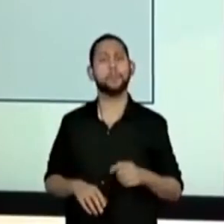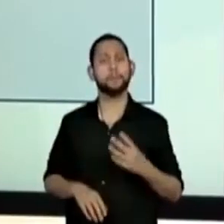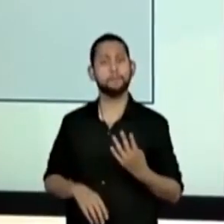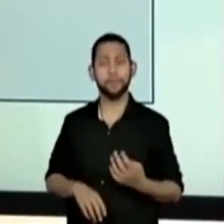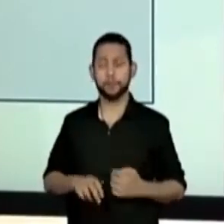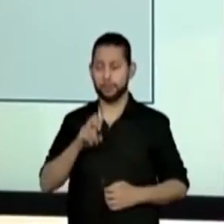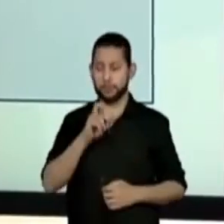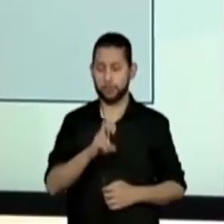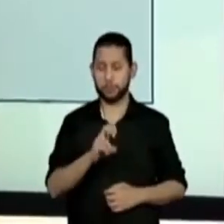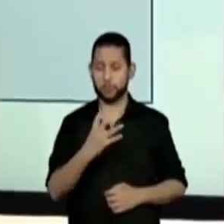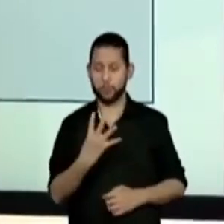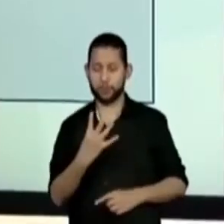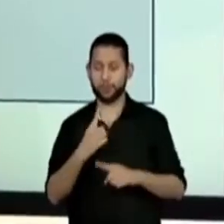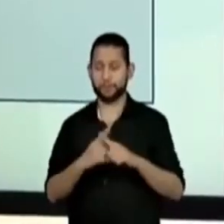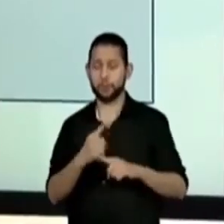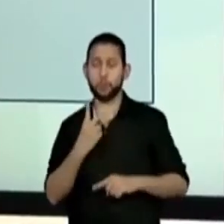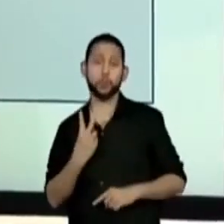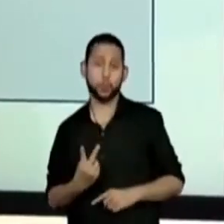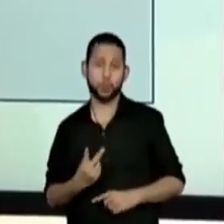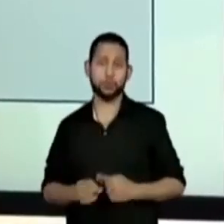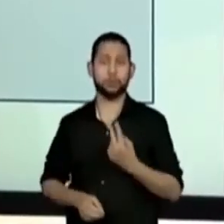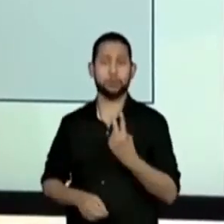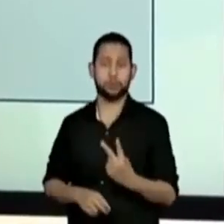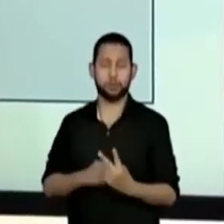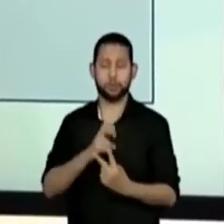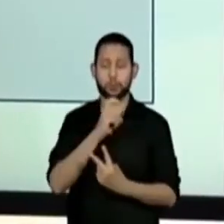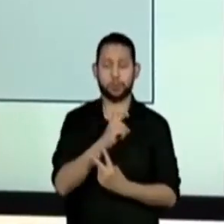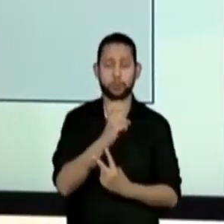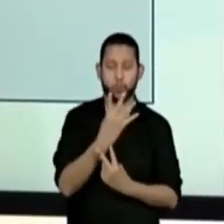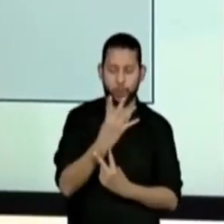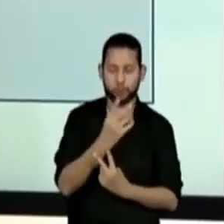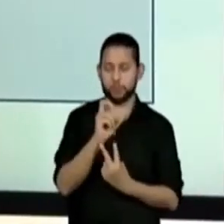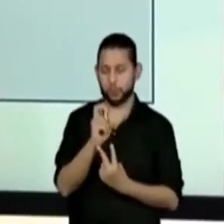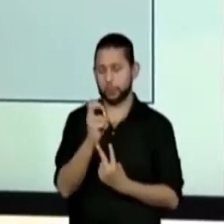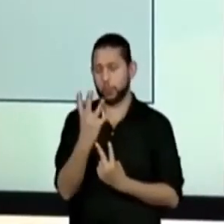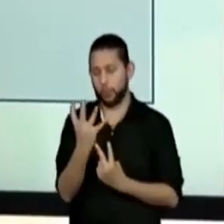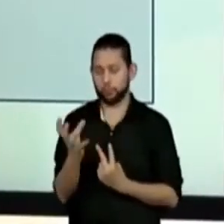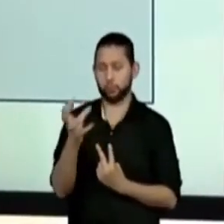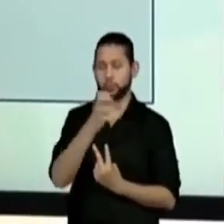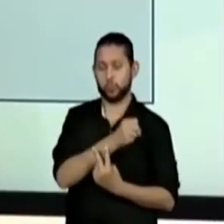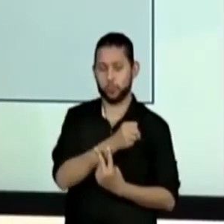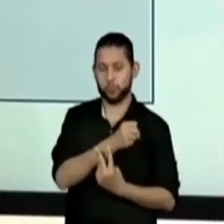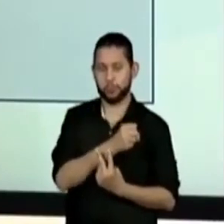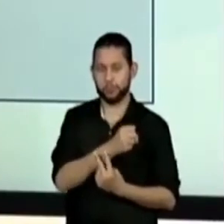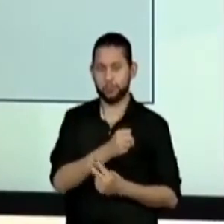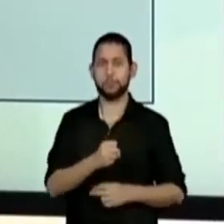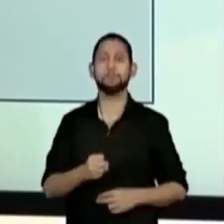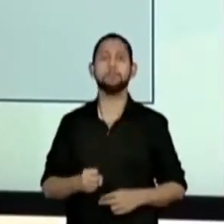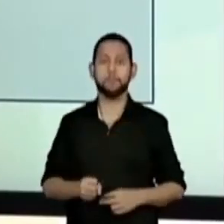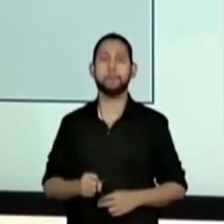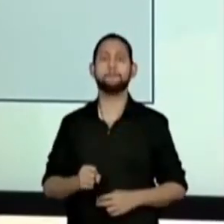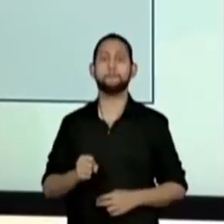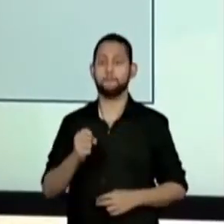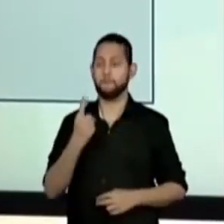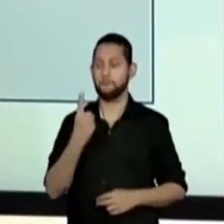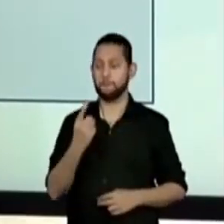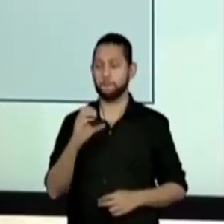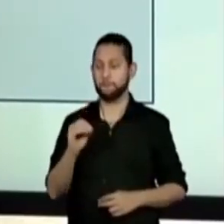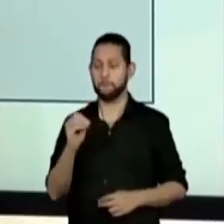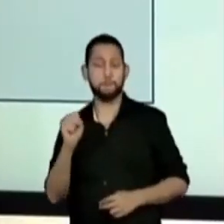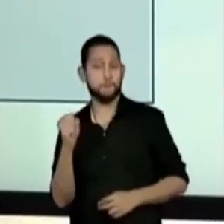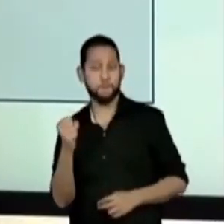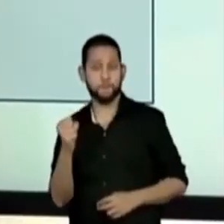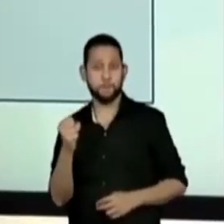Cinquenta e quatro vezes dois. Ou cinquenta e quatro mais cinquenta e quatro. Que é igual a cento oito.